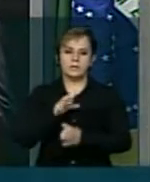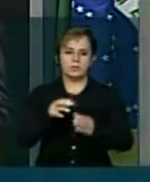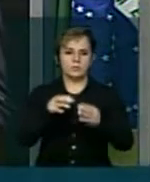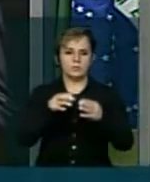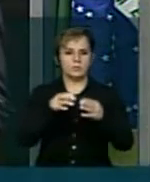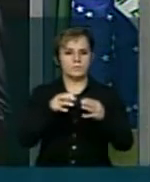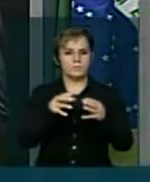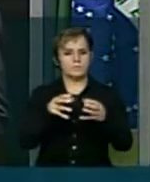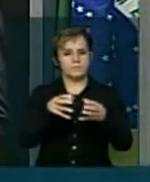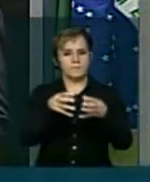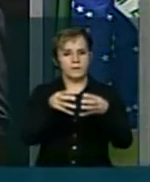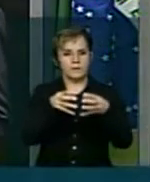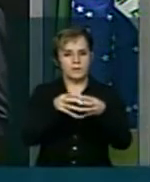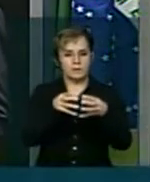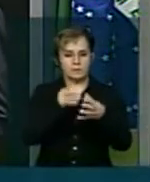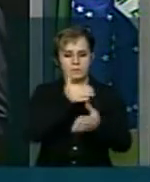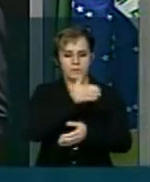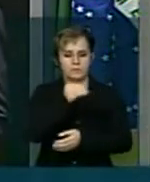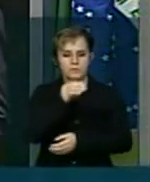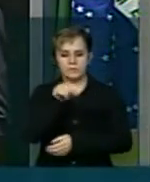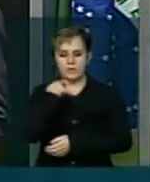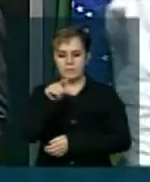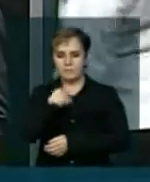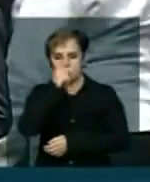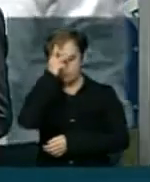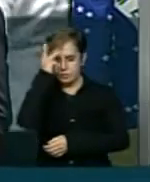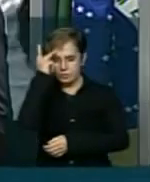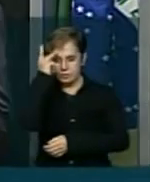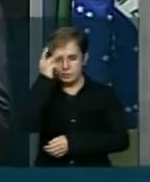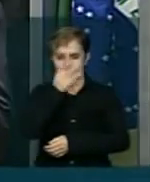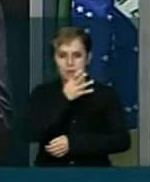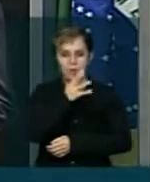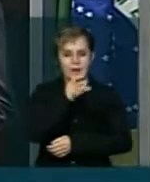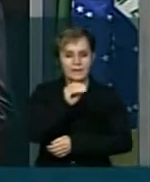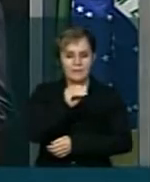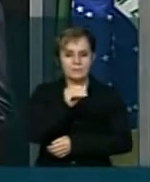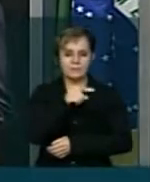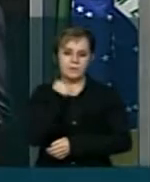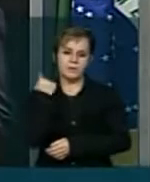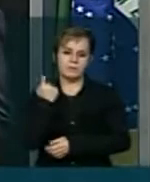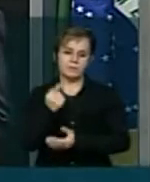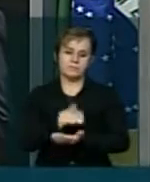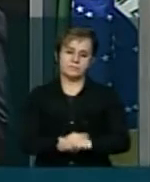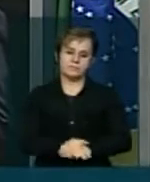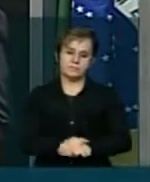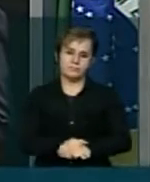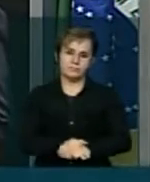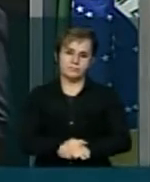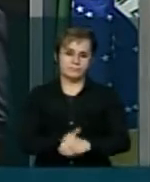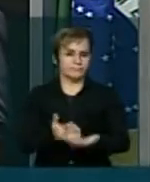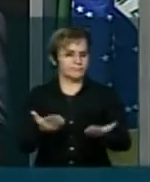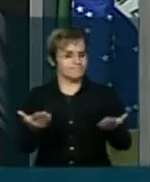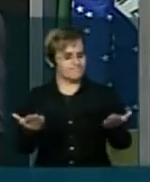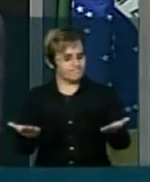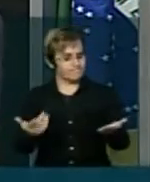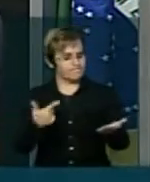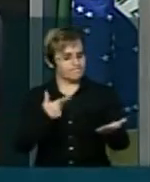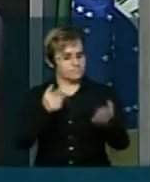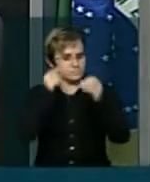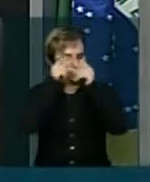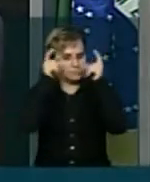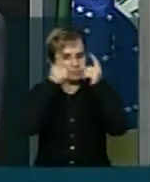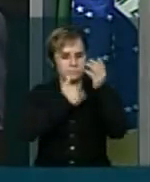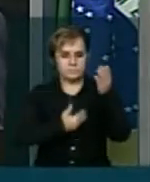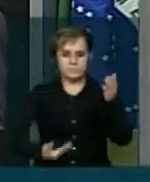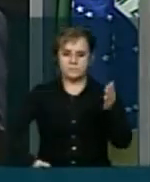mortes a cada 100 mil habitantes Nesse sentido A gente quer chamar a atenção do governo do estado